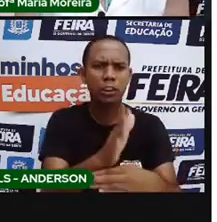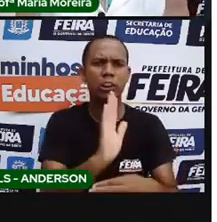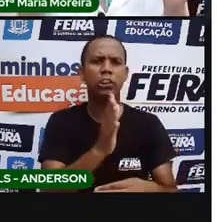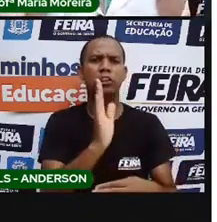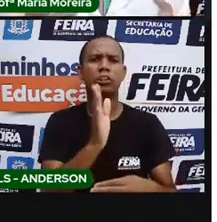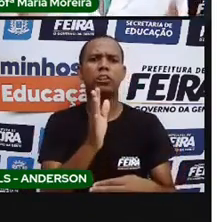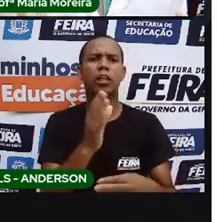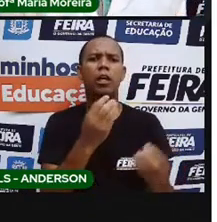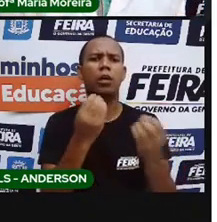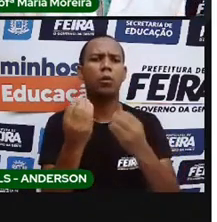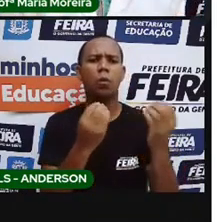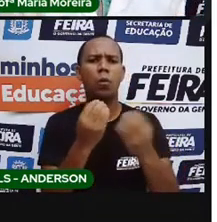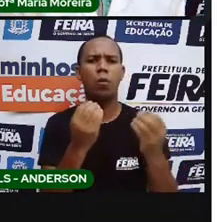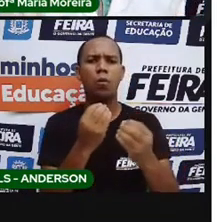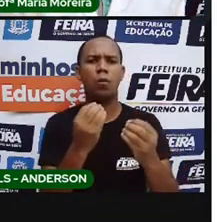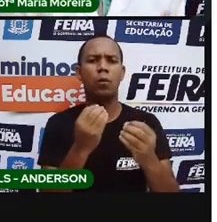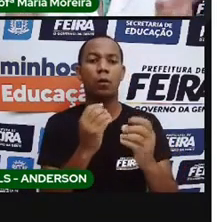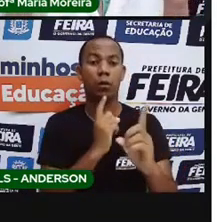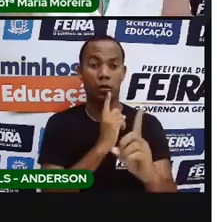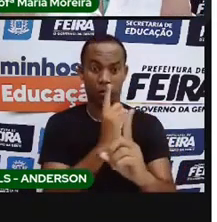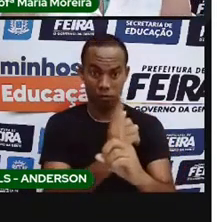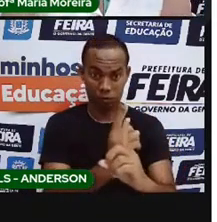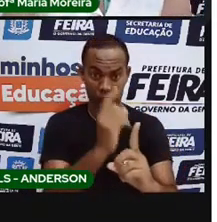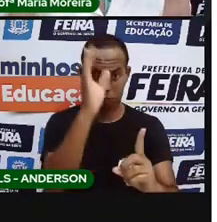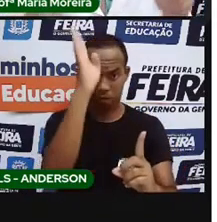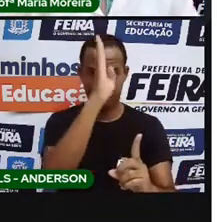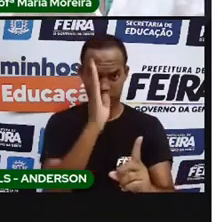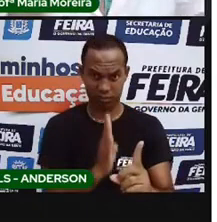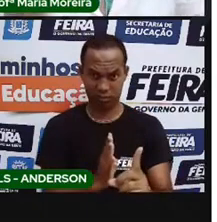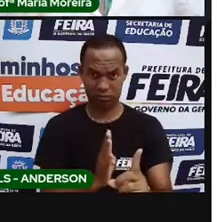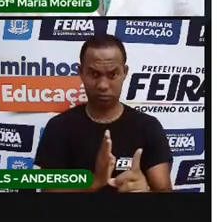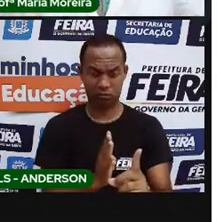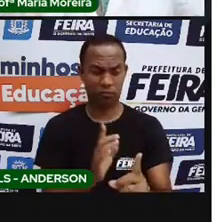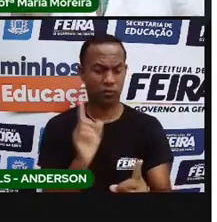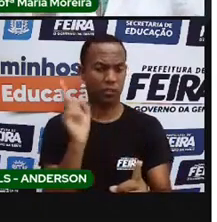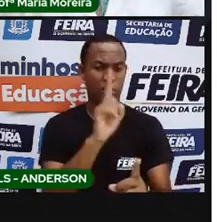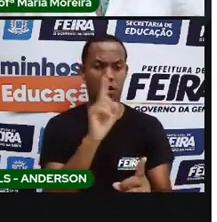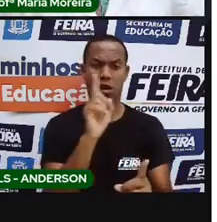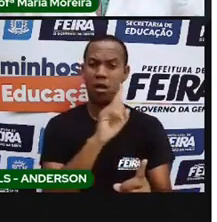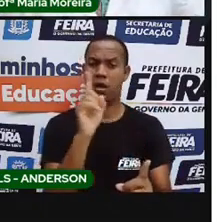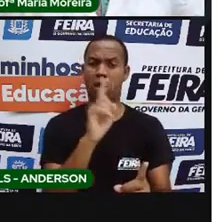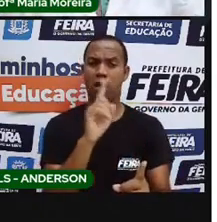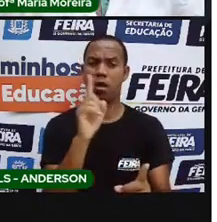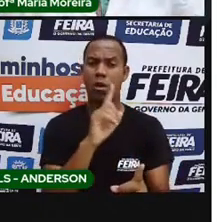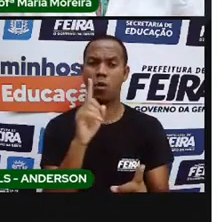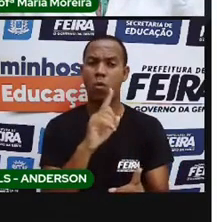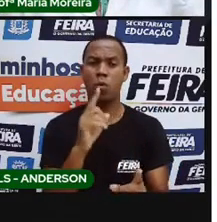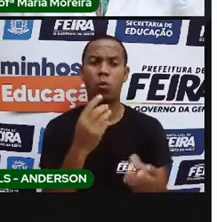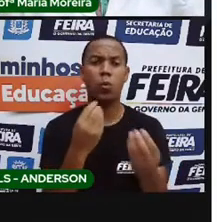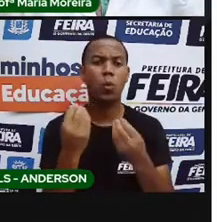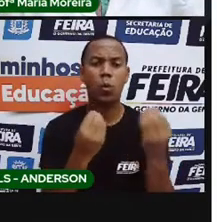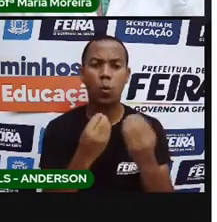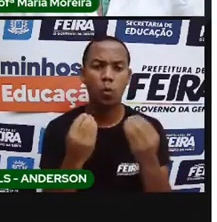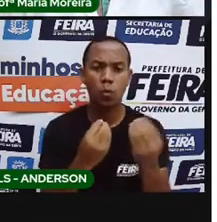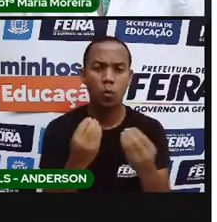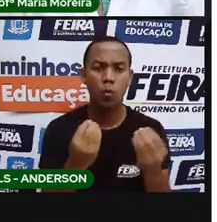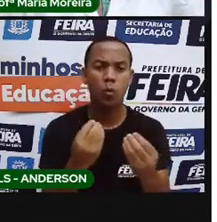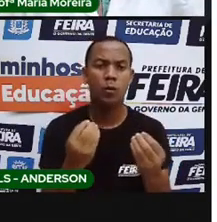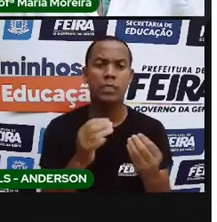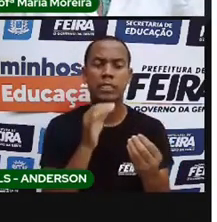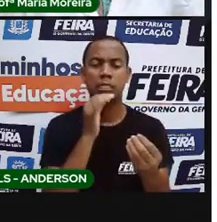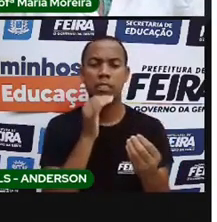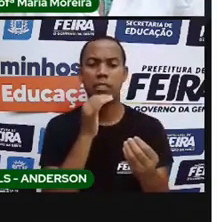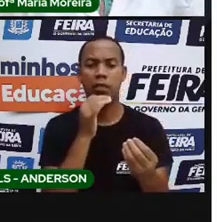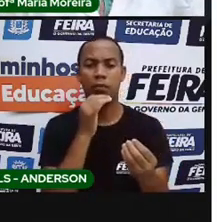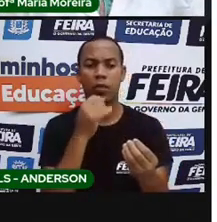Brasil. Por que descoberta? Por que era para fazer assim? Porque não foi, a gente já falou sobre isso, não foi uma descoberta. Por que a gente